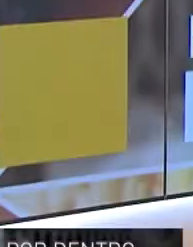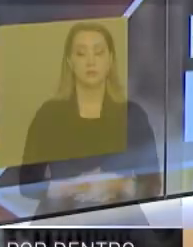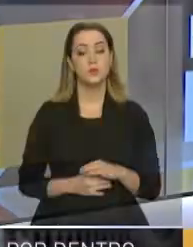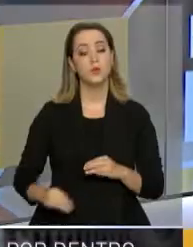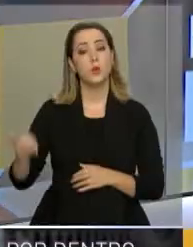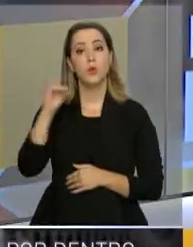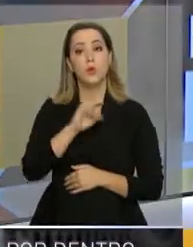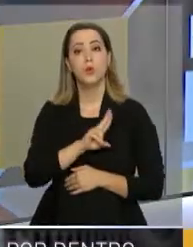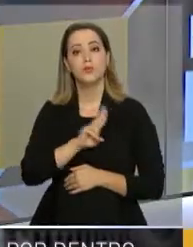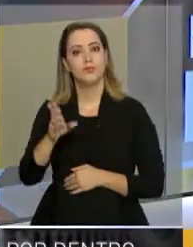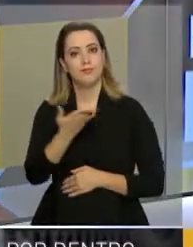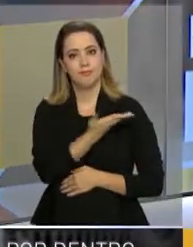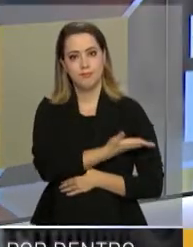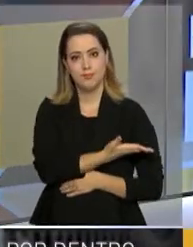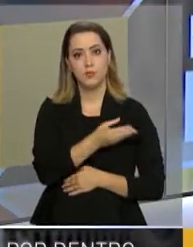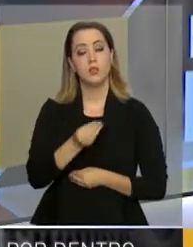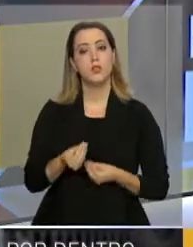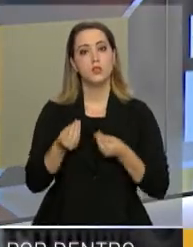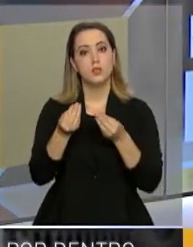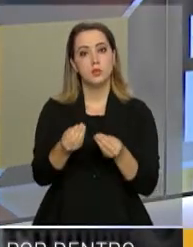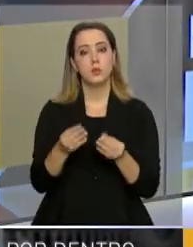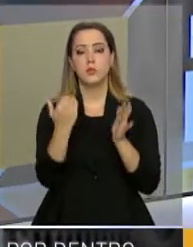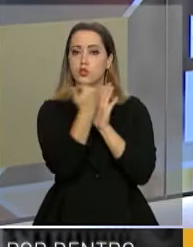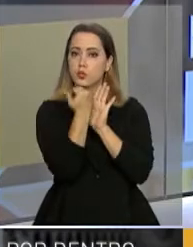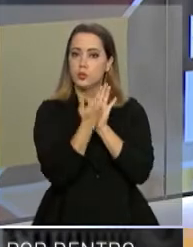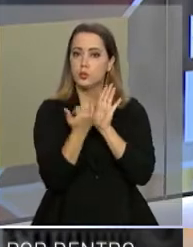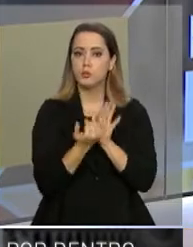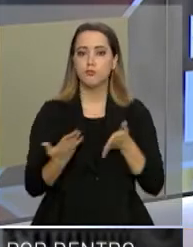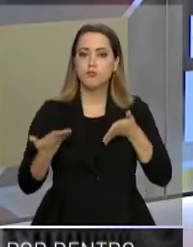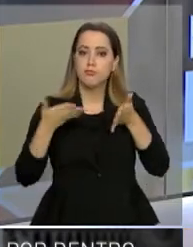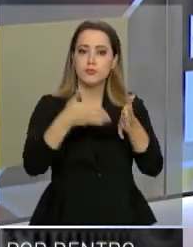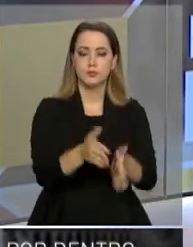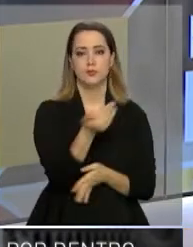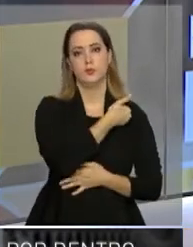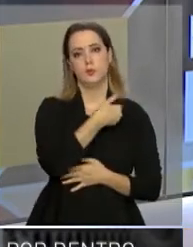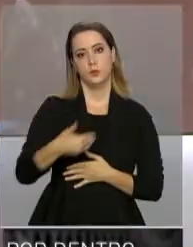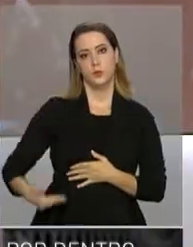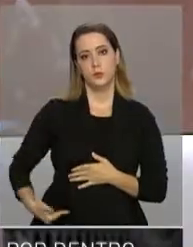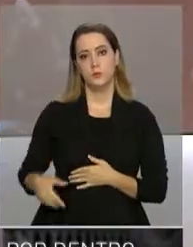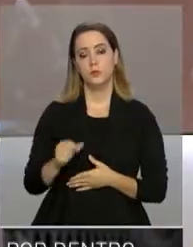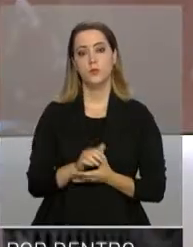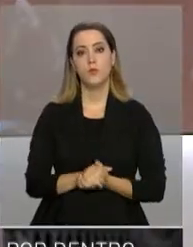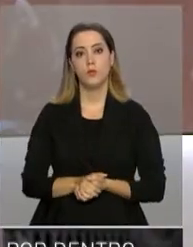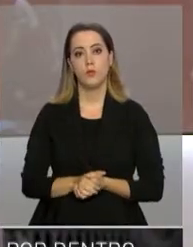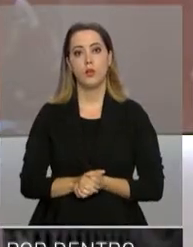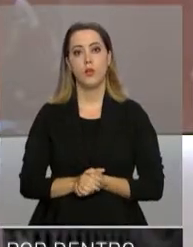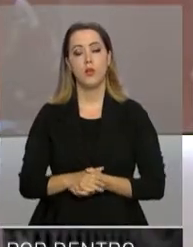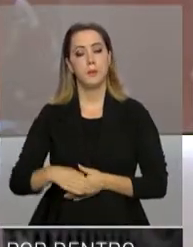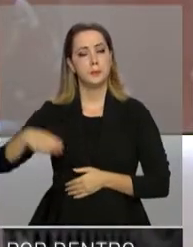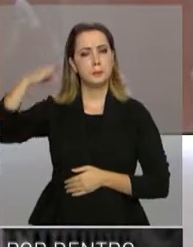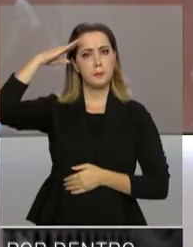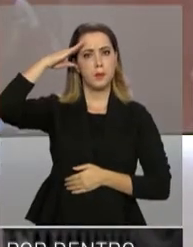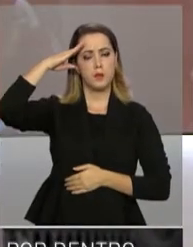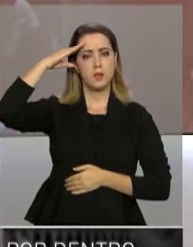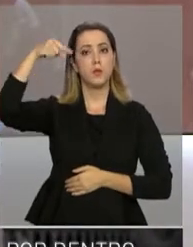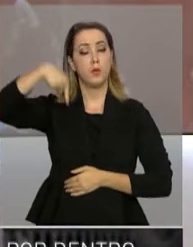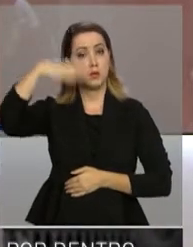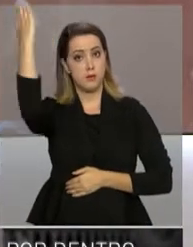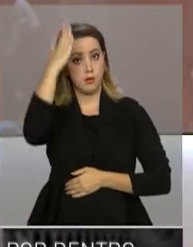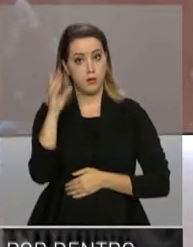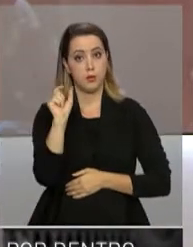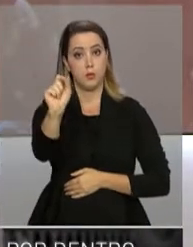Olá, eu sou Renata Corsini e este é o programa Por Dentro do Governo. As Forças Armadas do Brasil